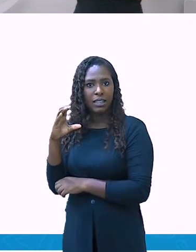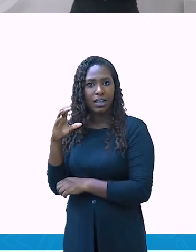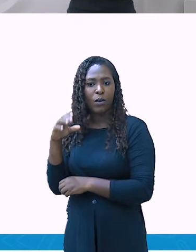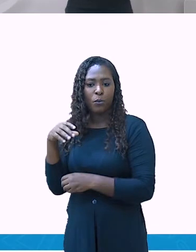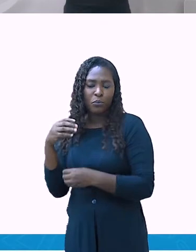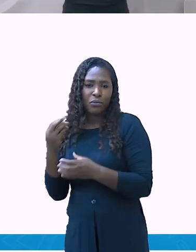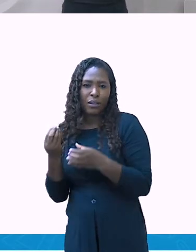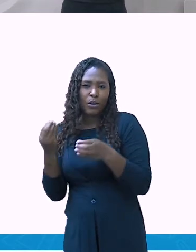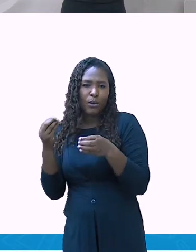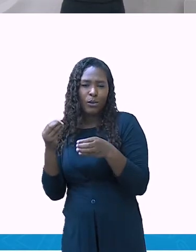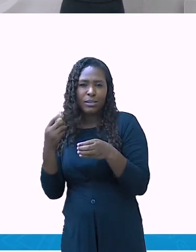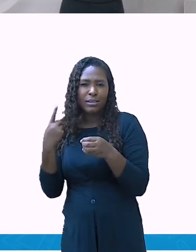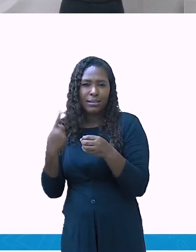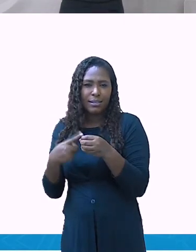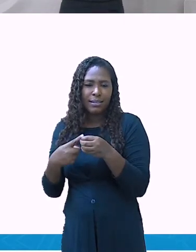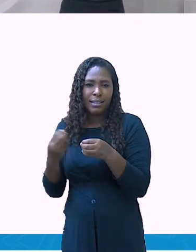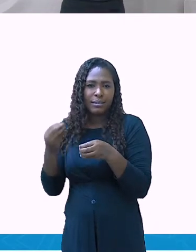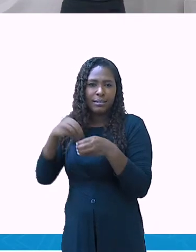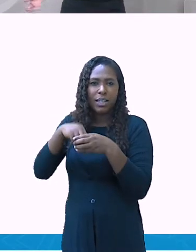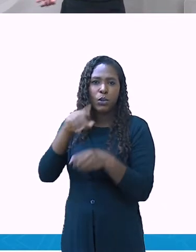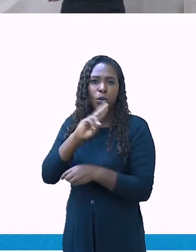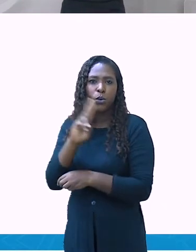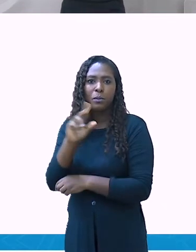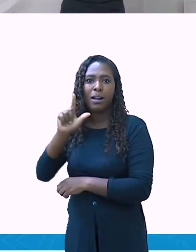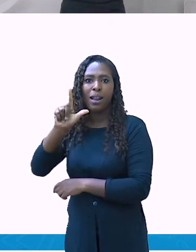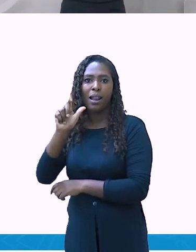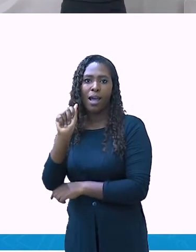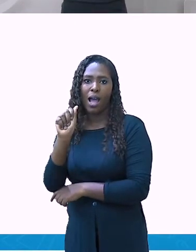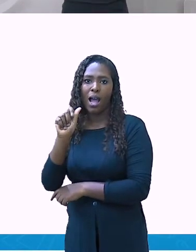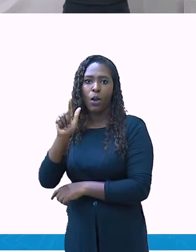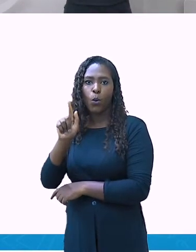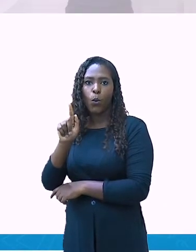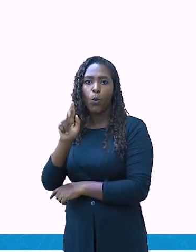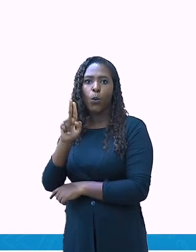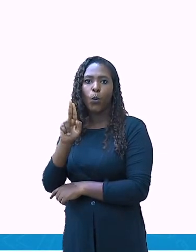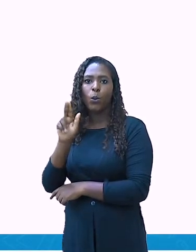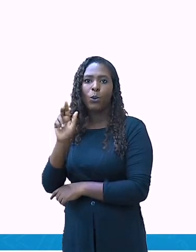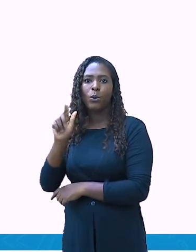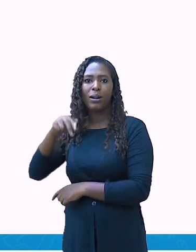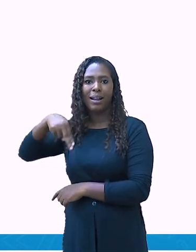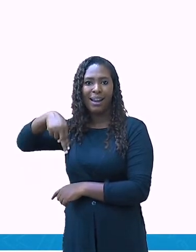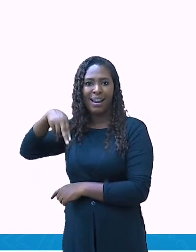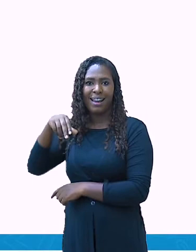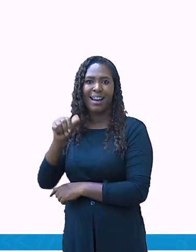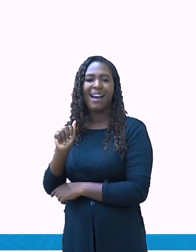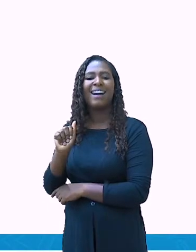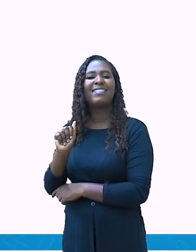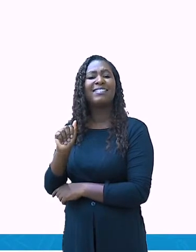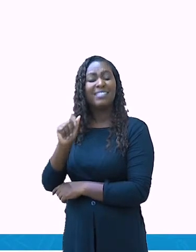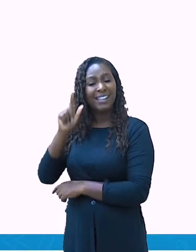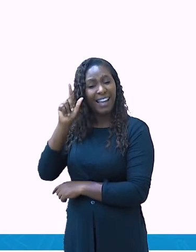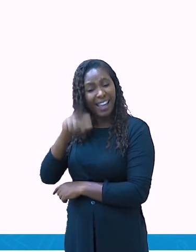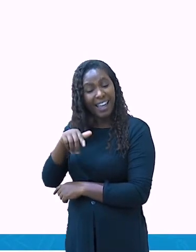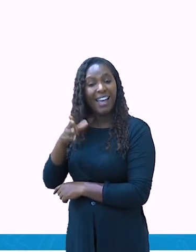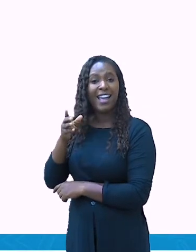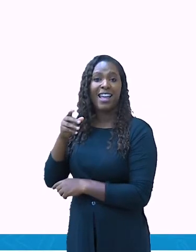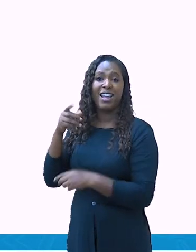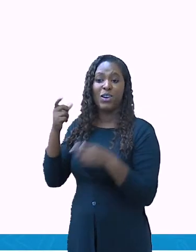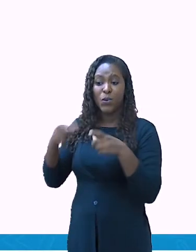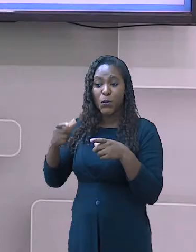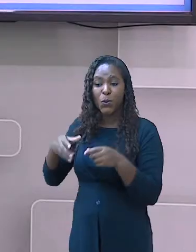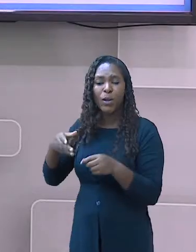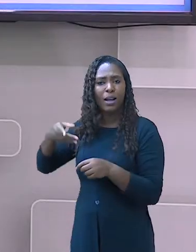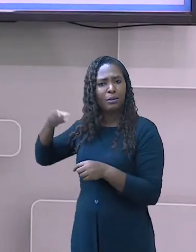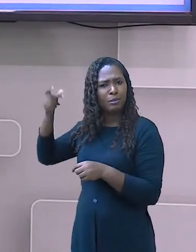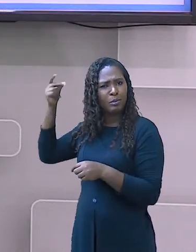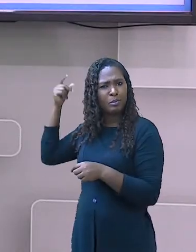acabar com as disputas de território, desde que o Novo Continente havia sido